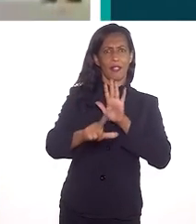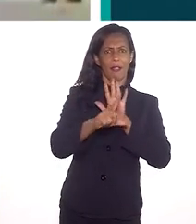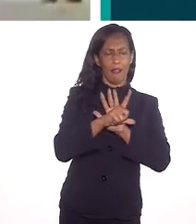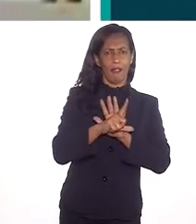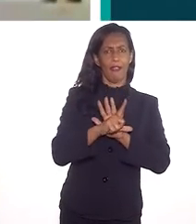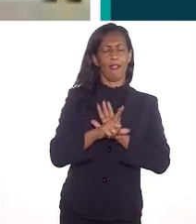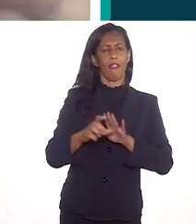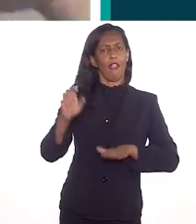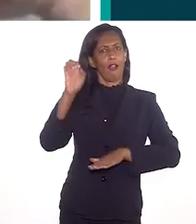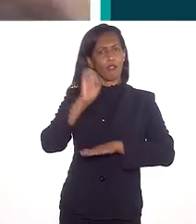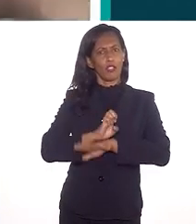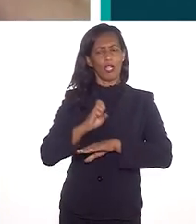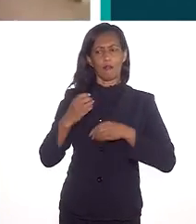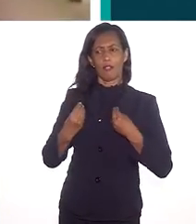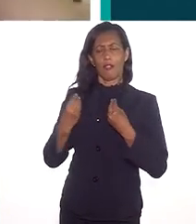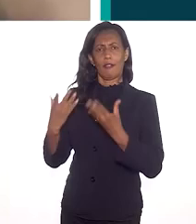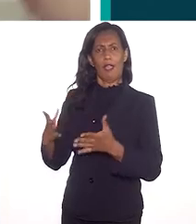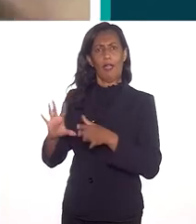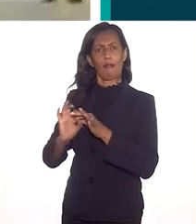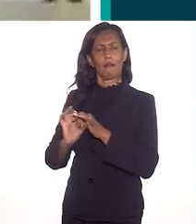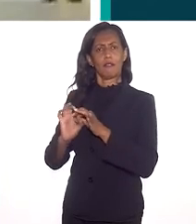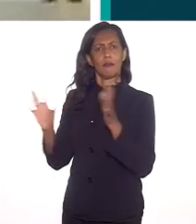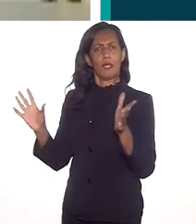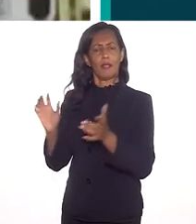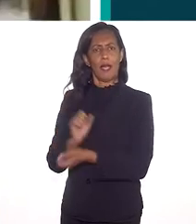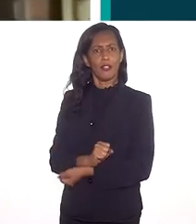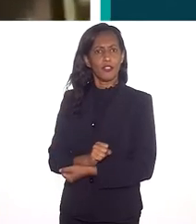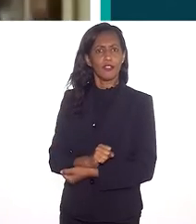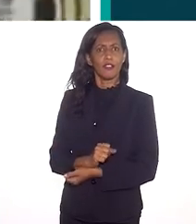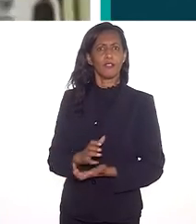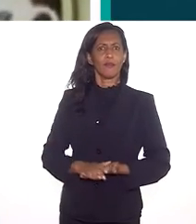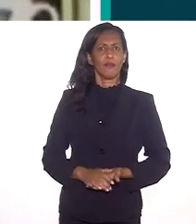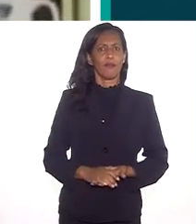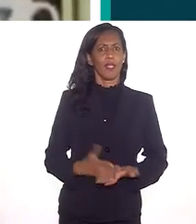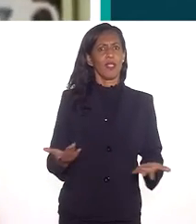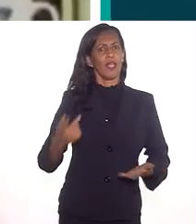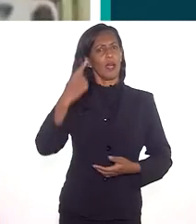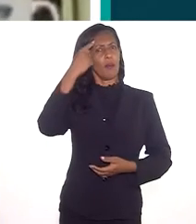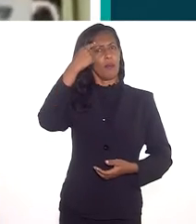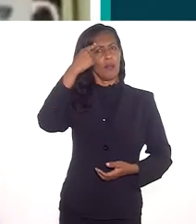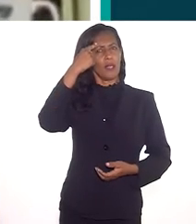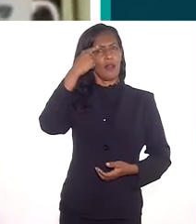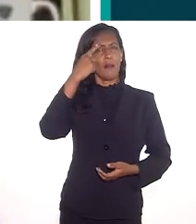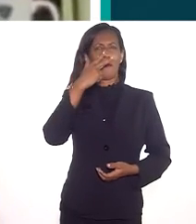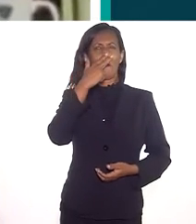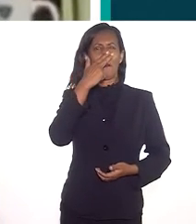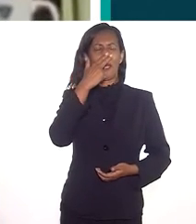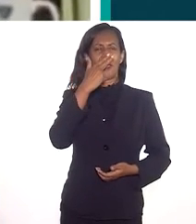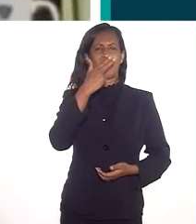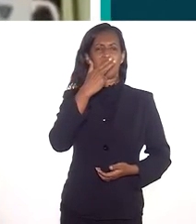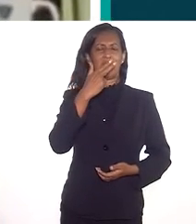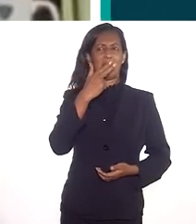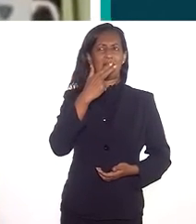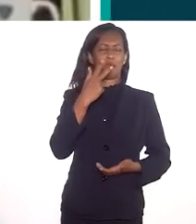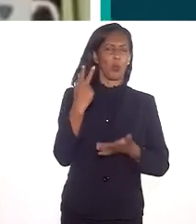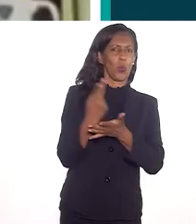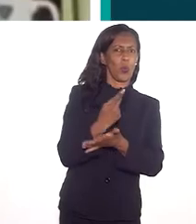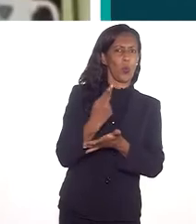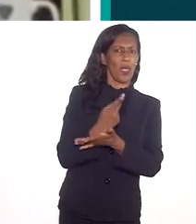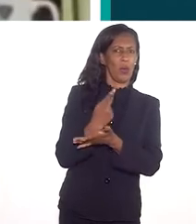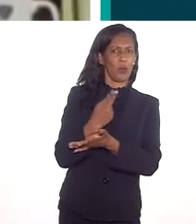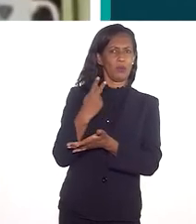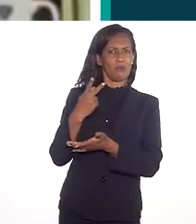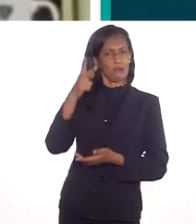a lei, o Estado que dá a liberdade, e isso, em certa medida, acabou sendo pensado como uma benesse, falsamente como uma benesse,